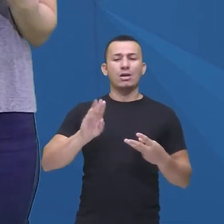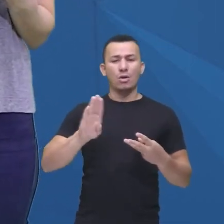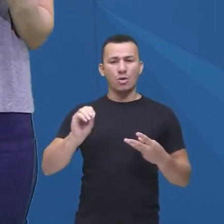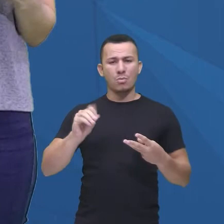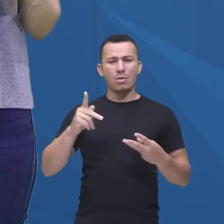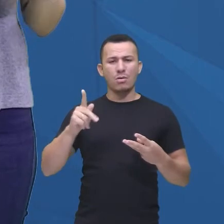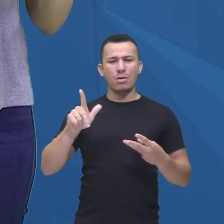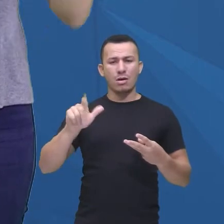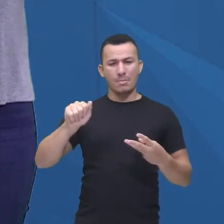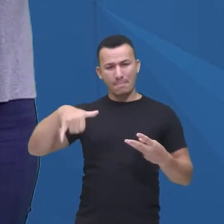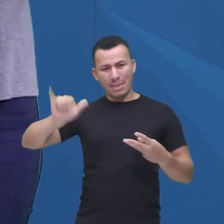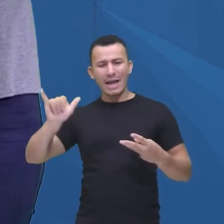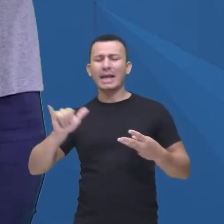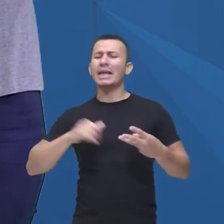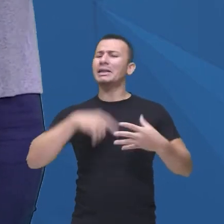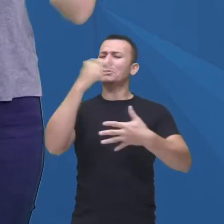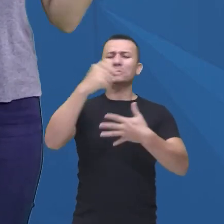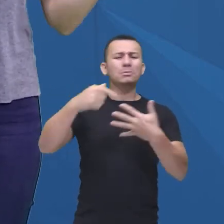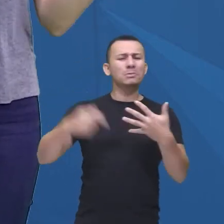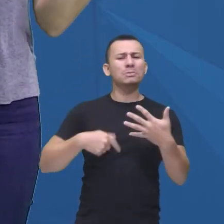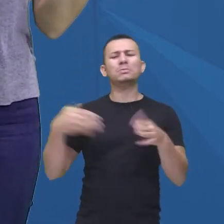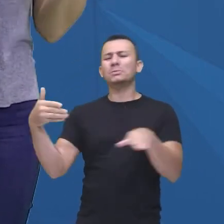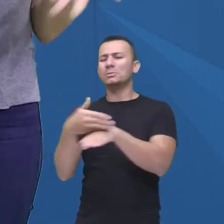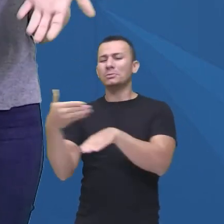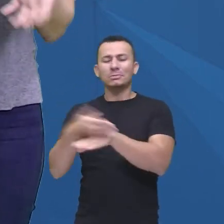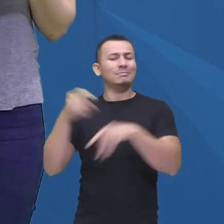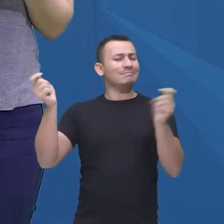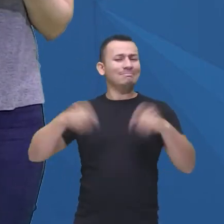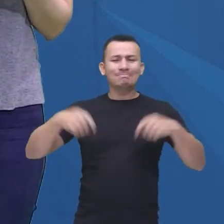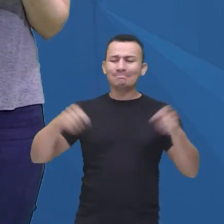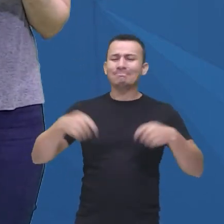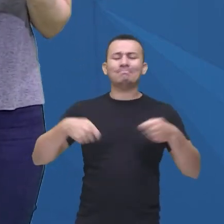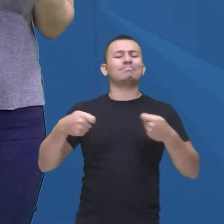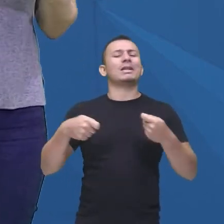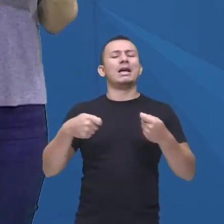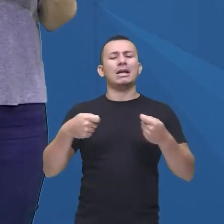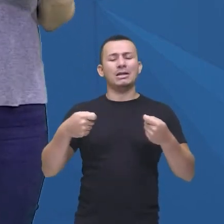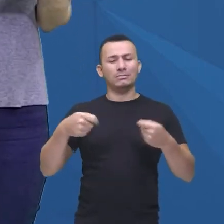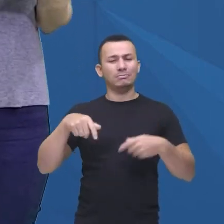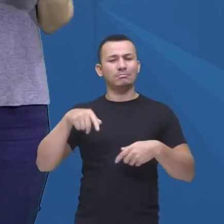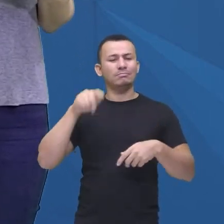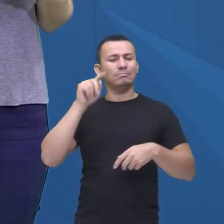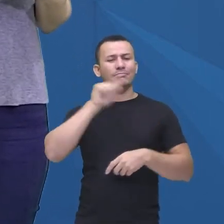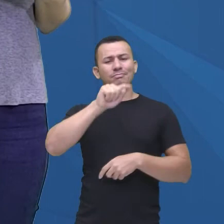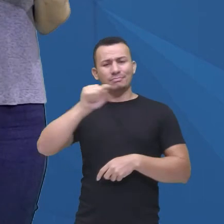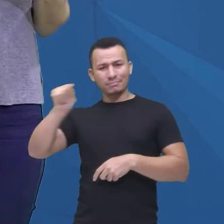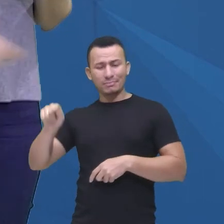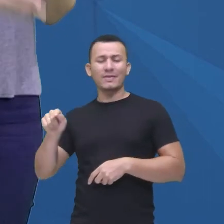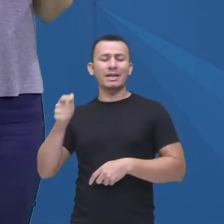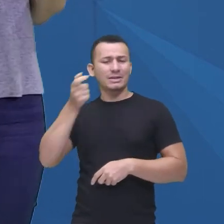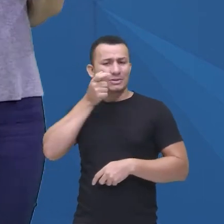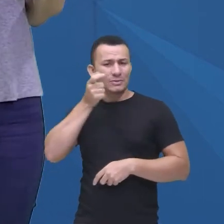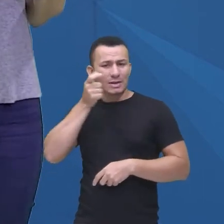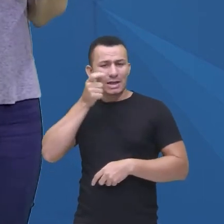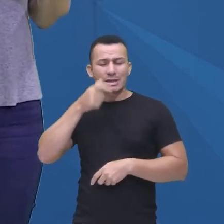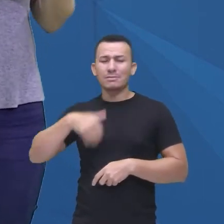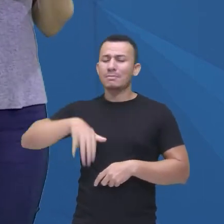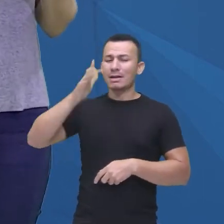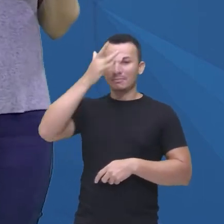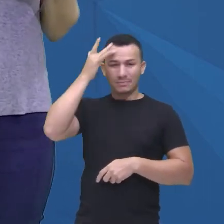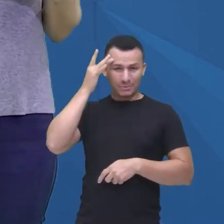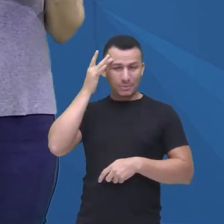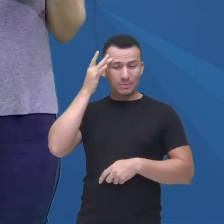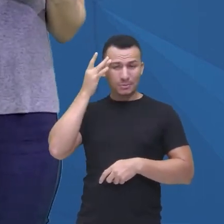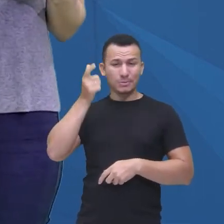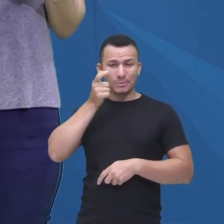acaba que facilita o acesso e a gente consegue identificar nesses títulos o maior número de visualizações, principalmente nessas séries